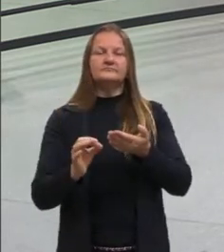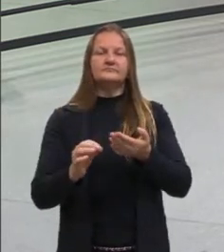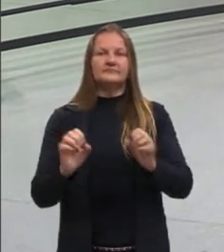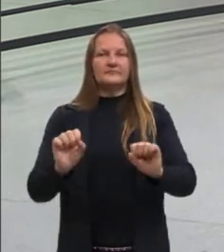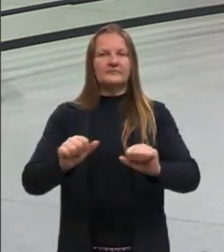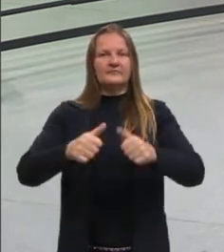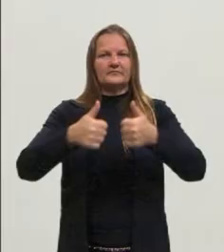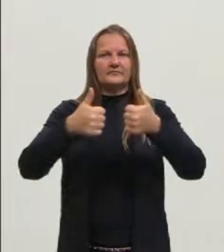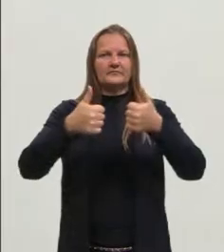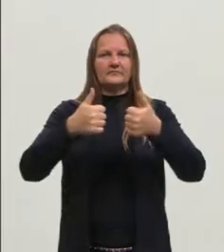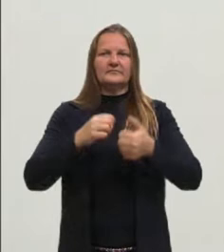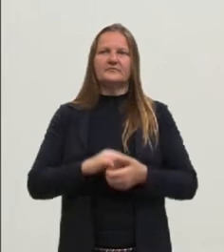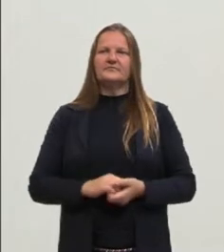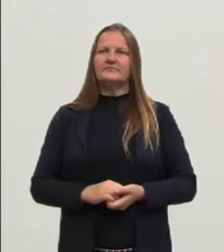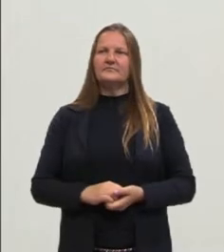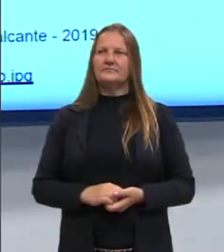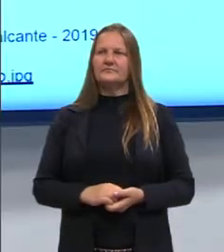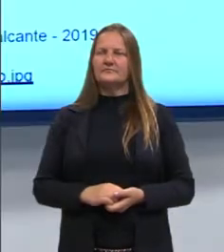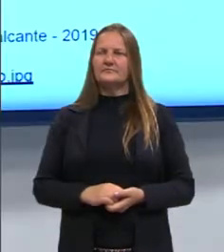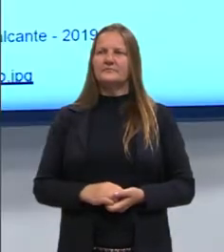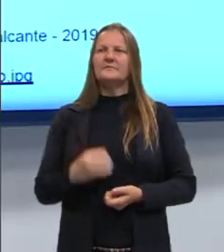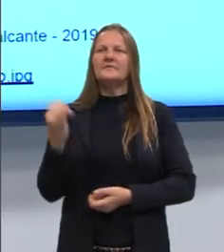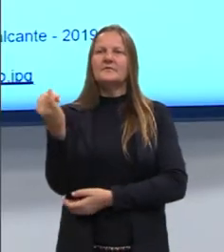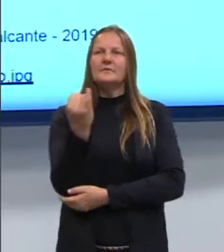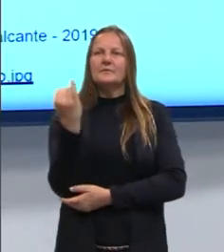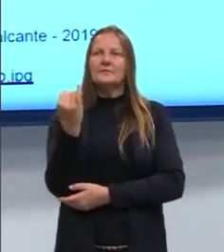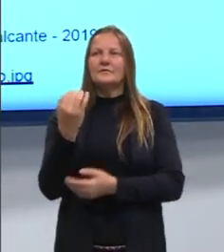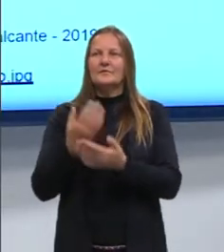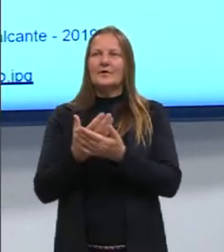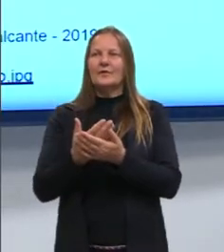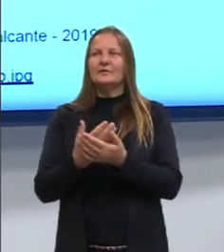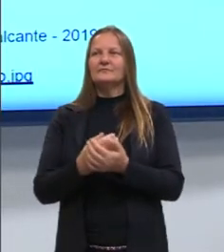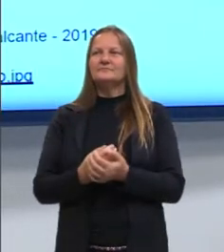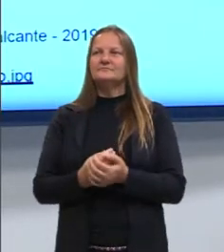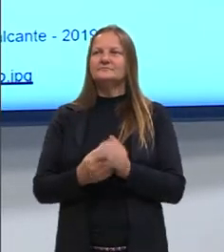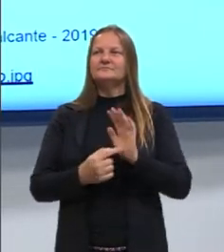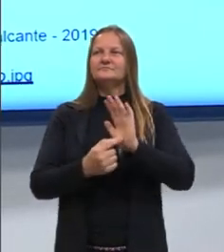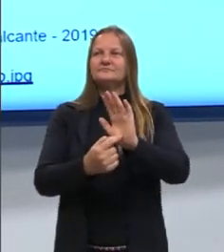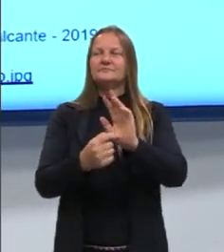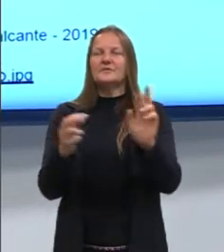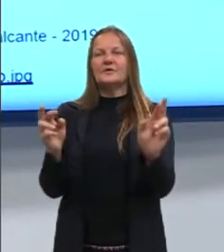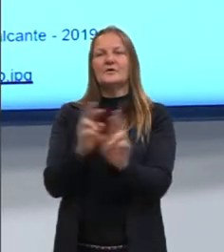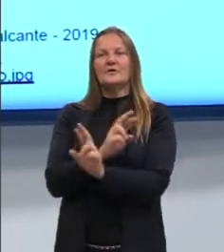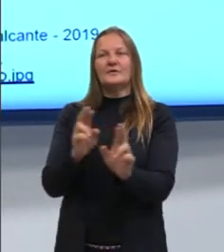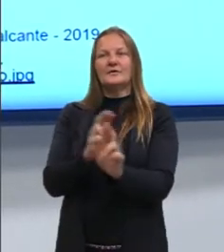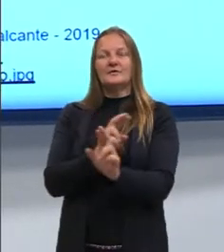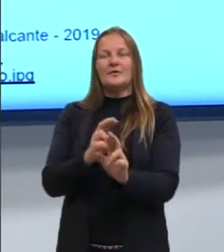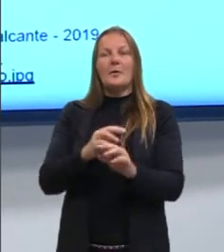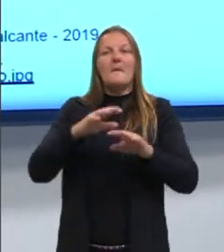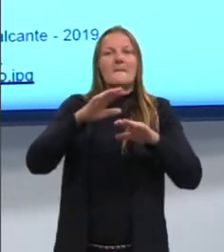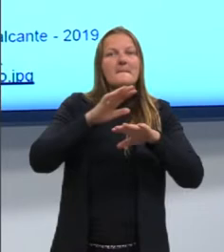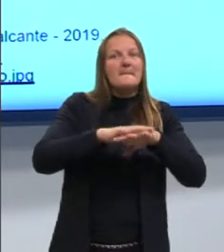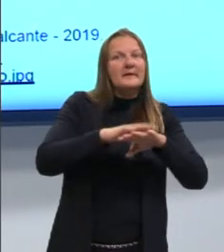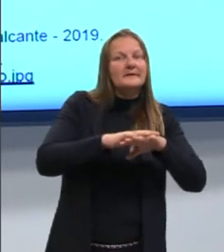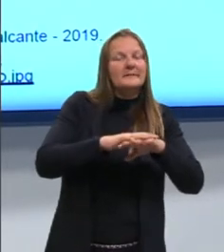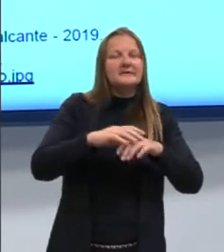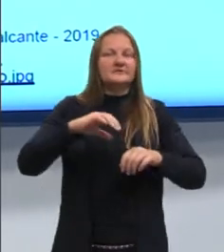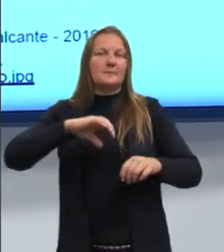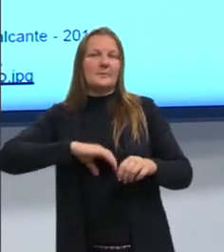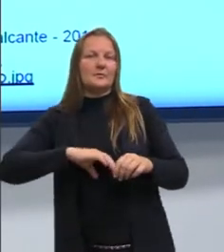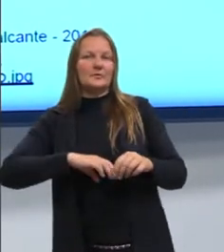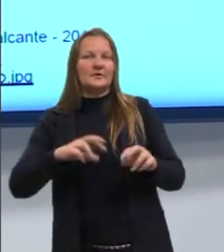caminho para eles irem. Por isso que é muito importante essa nossa aula de hoje, mostrar essa relação da matemática com a língua